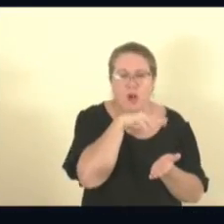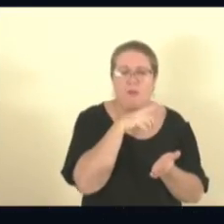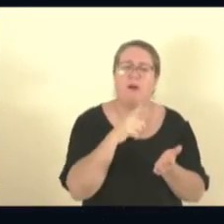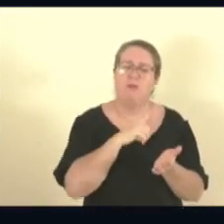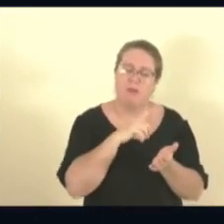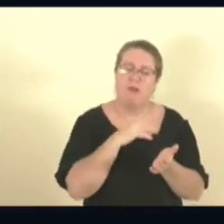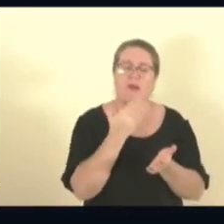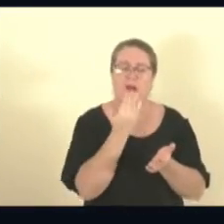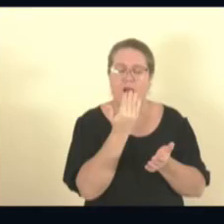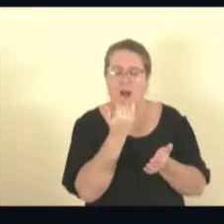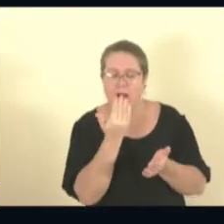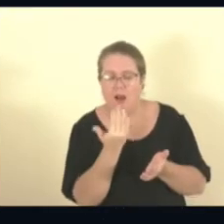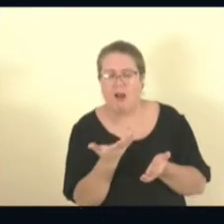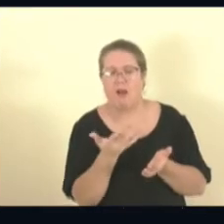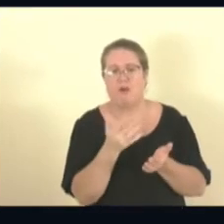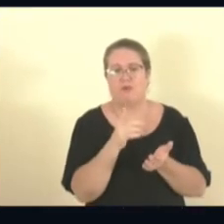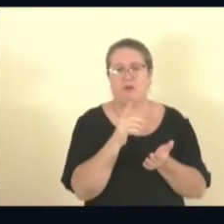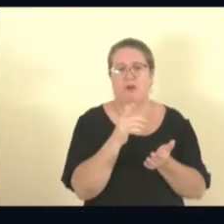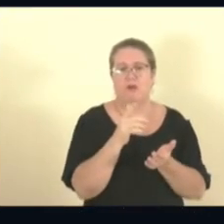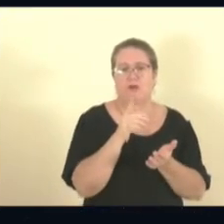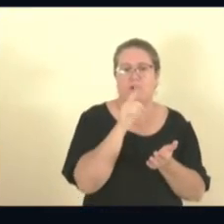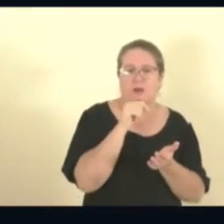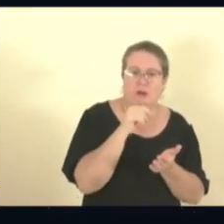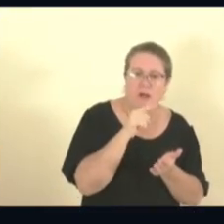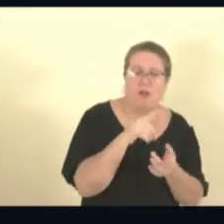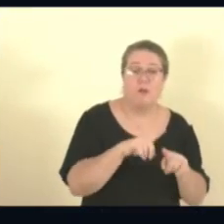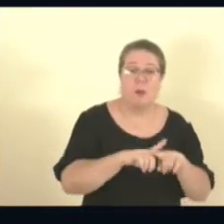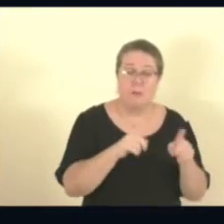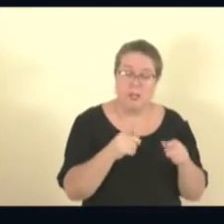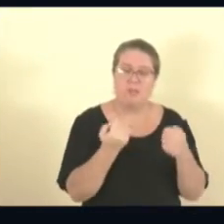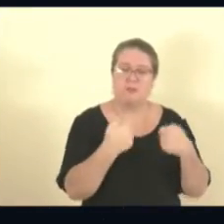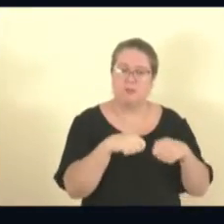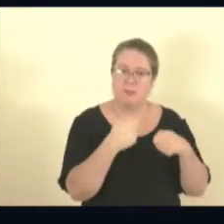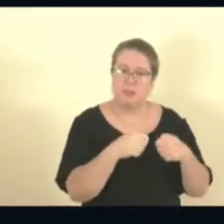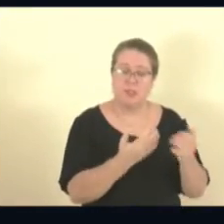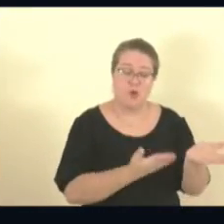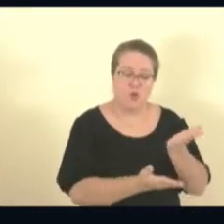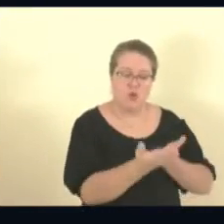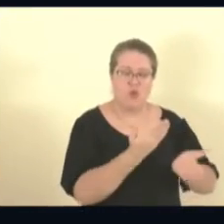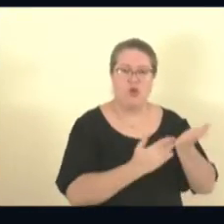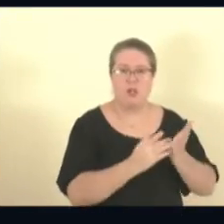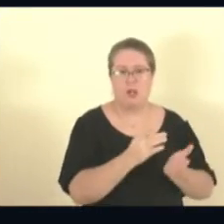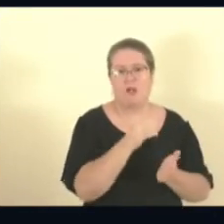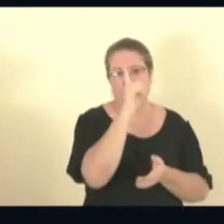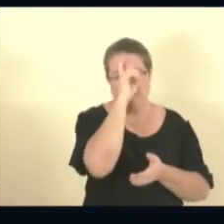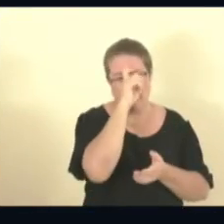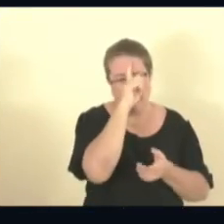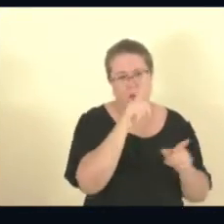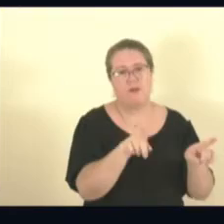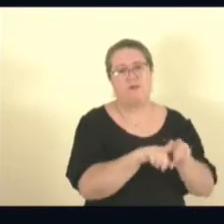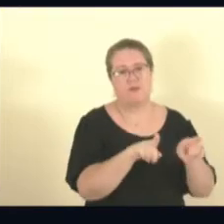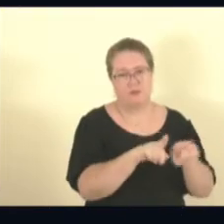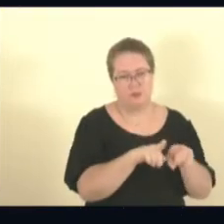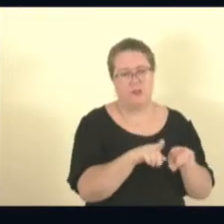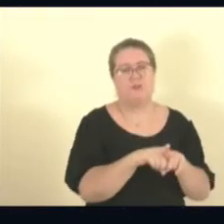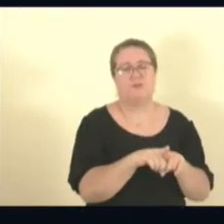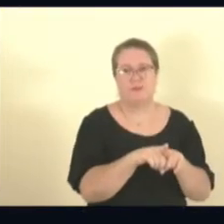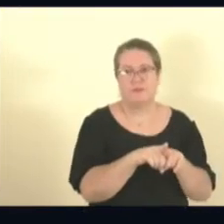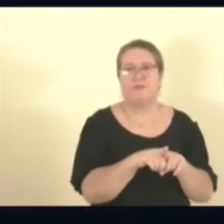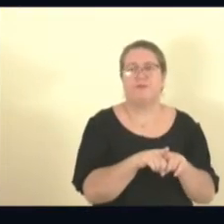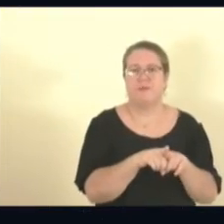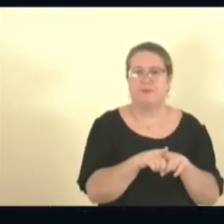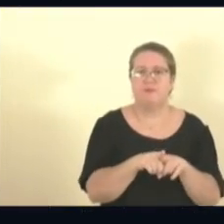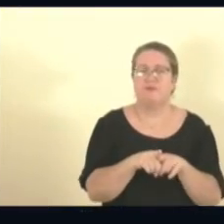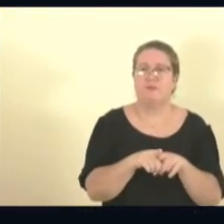alimentados, que estão dentro da razoabilidade, em condições razoáveis. Não é caso